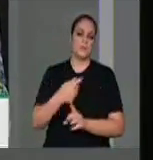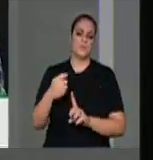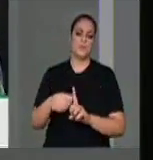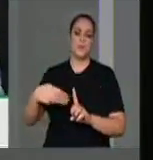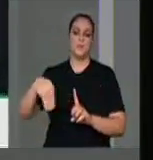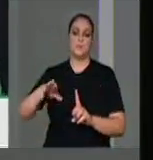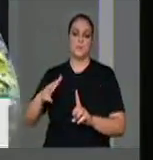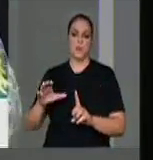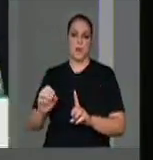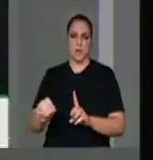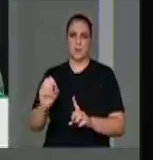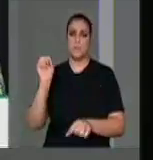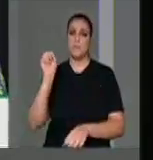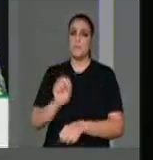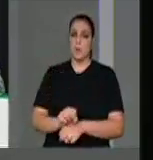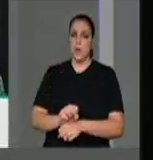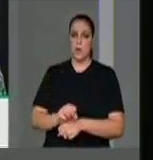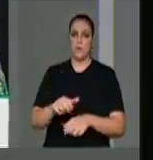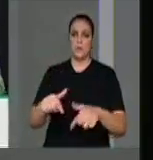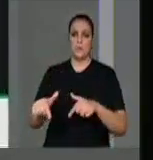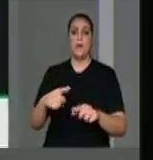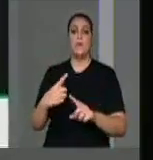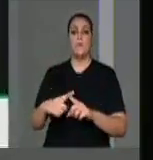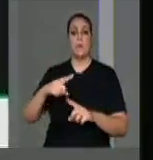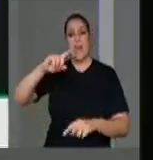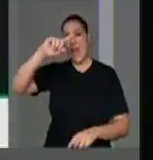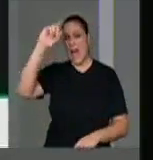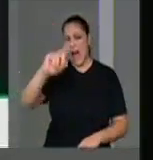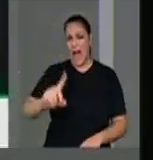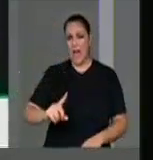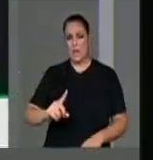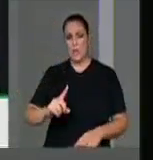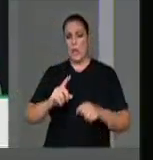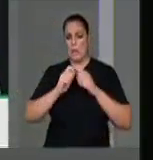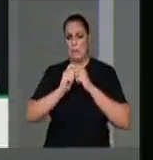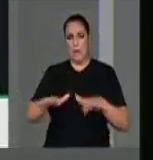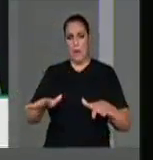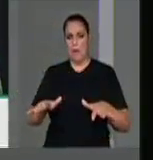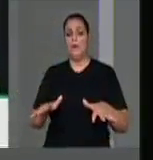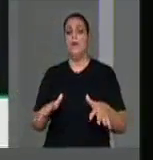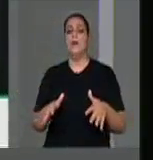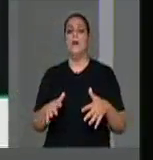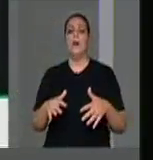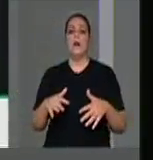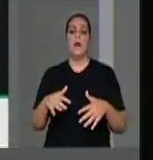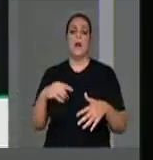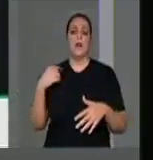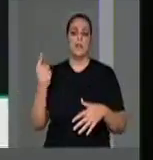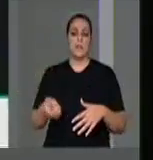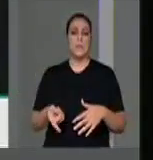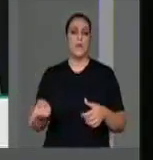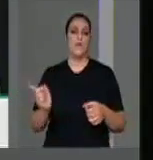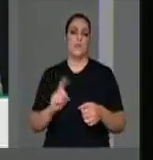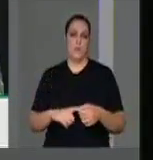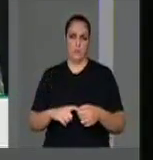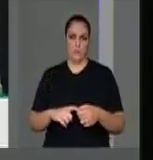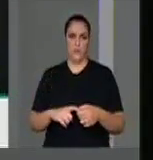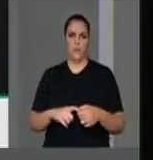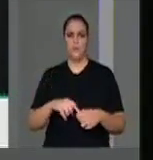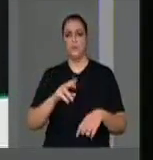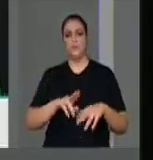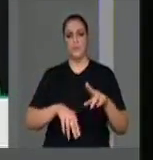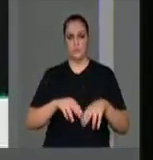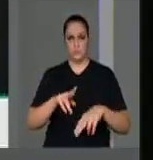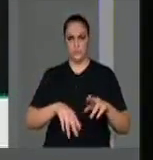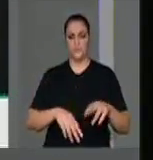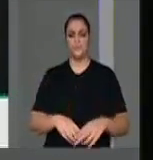março, quando um raio caiu no parque de transmissão. Só em julho, os transmissores de ondas curtas e médias foram